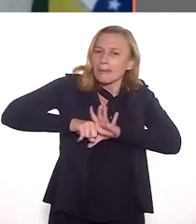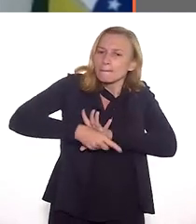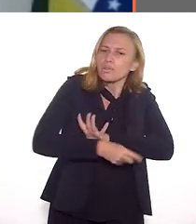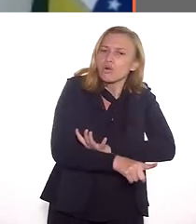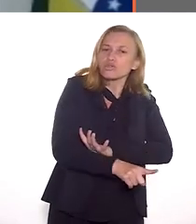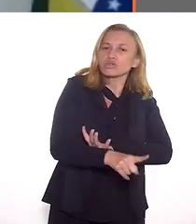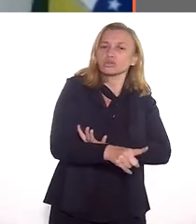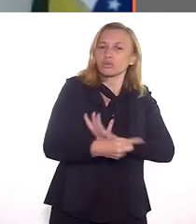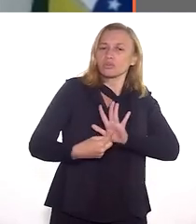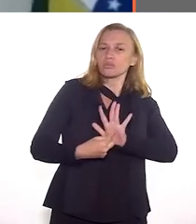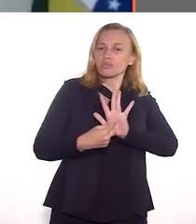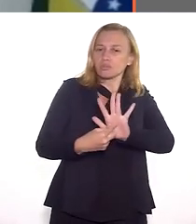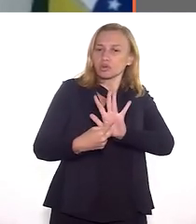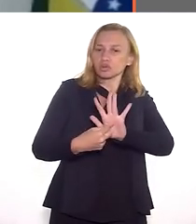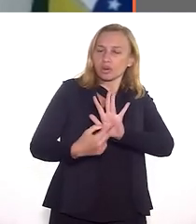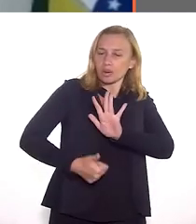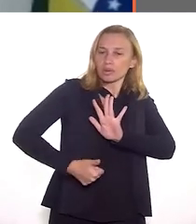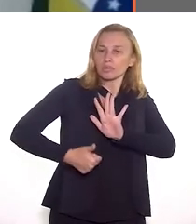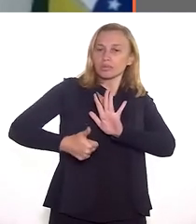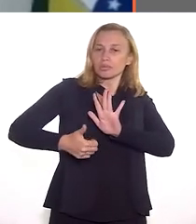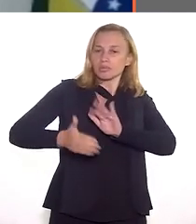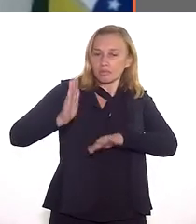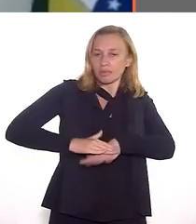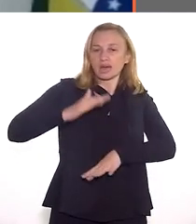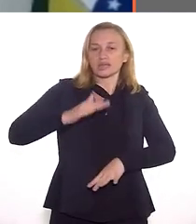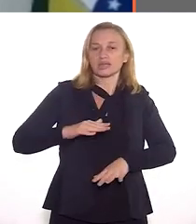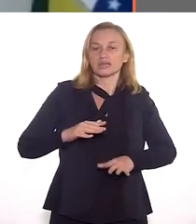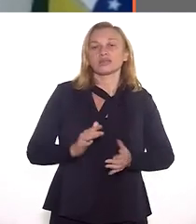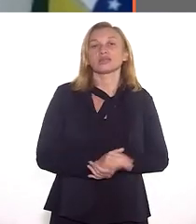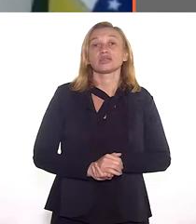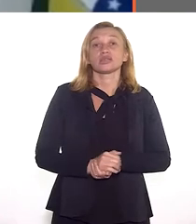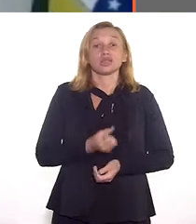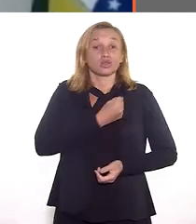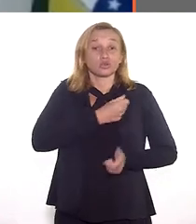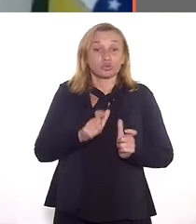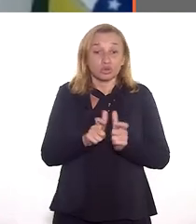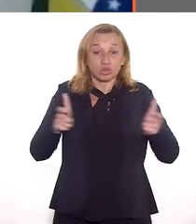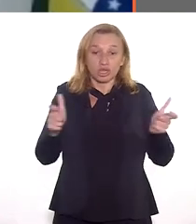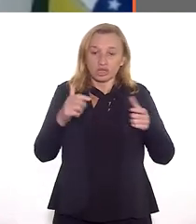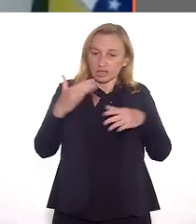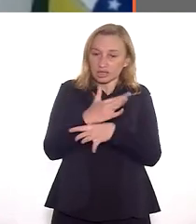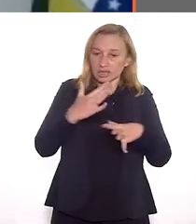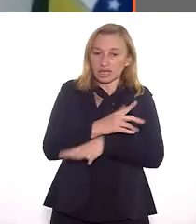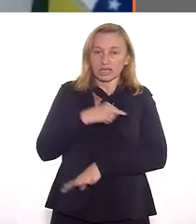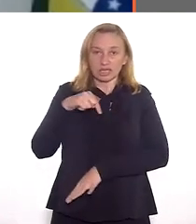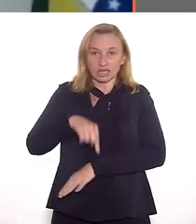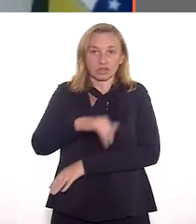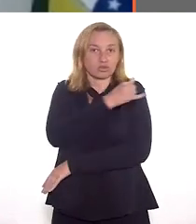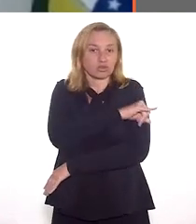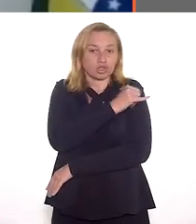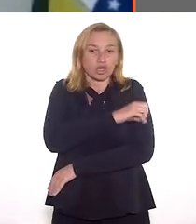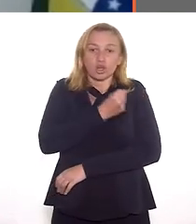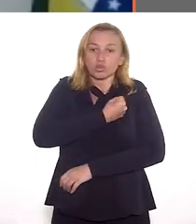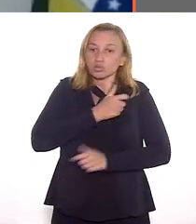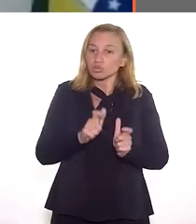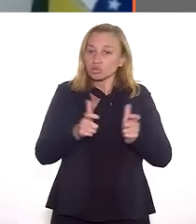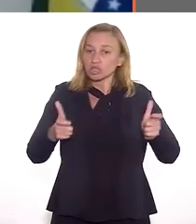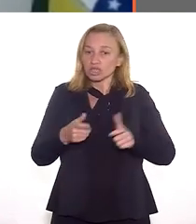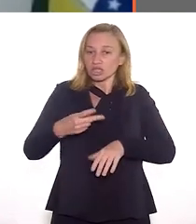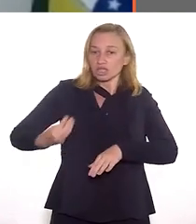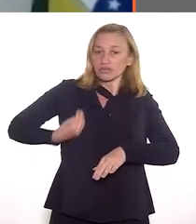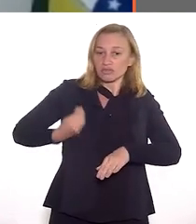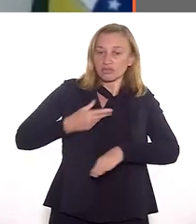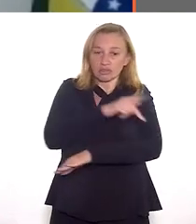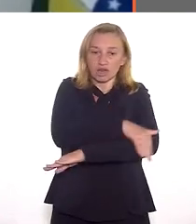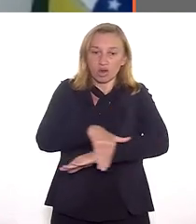mas ela aprofundou essas desigualdades. Não é por outra razão, por exemplo, que aumentou tanto nas nossas cidades aqui no Rio de Janeiro, a população em